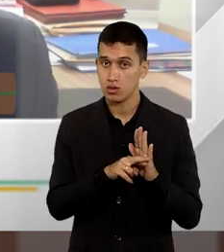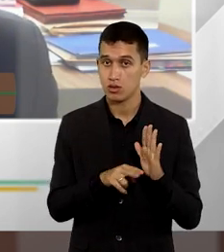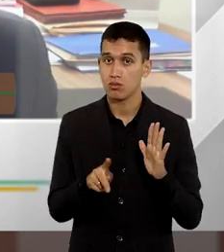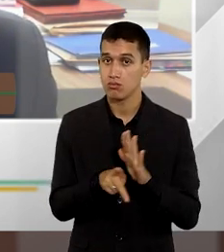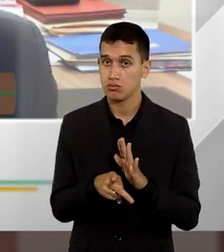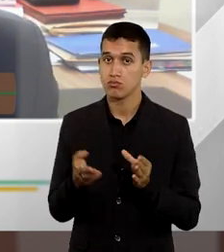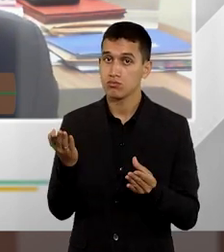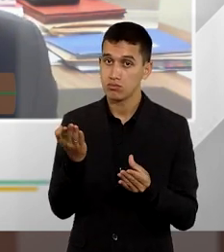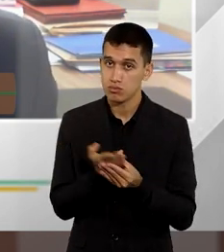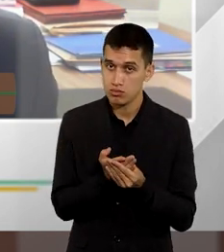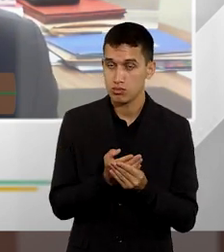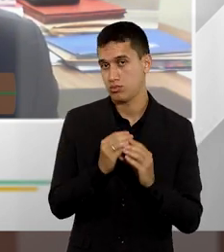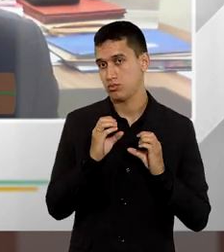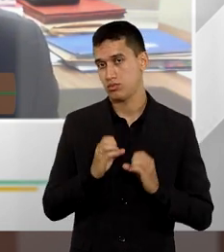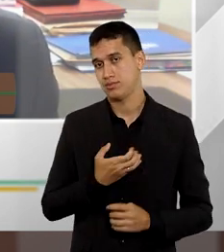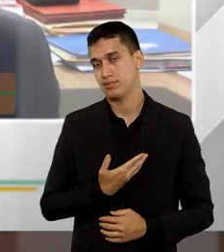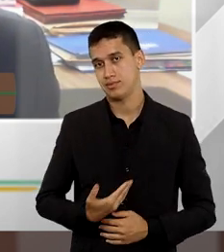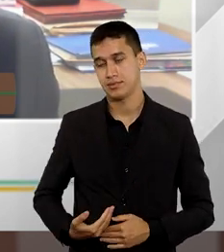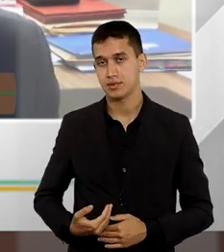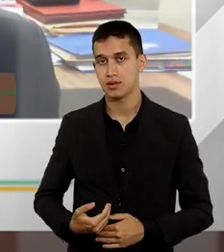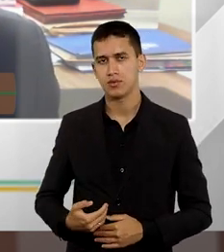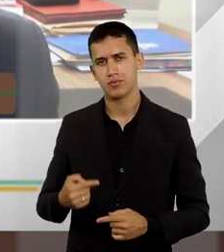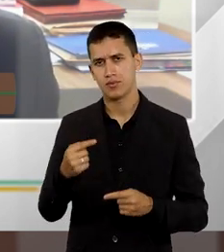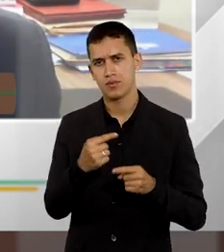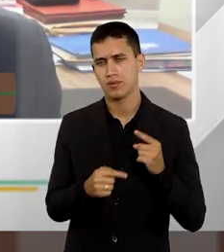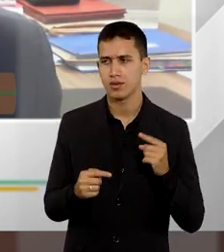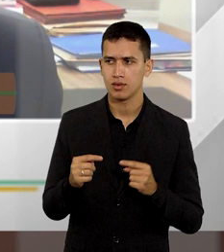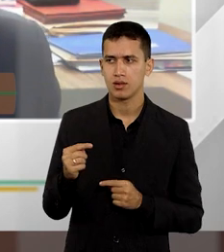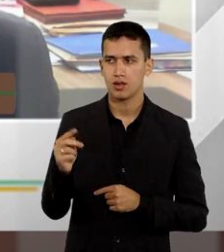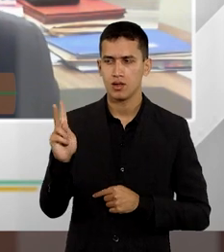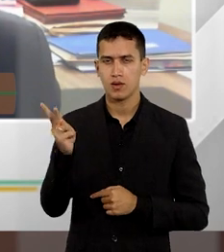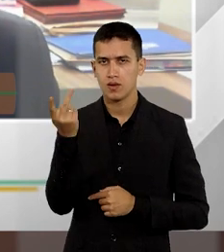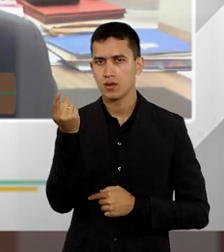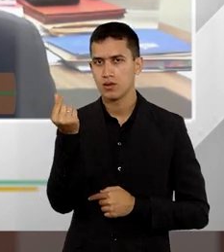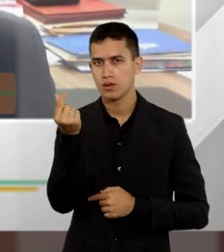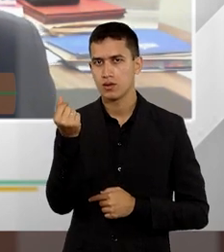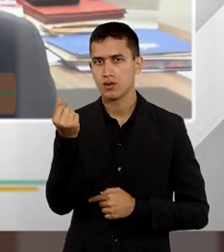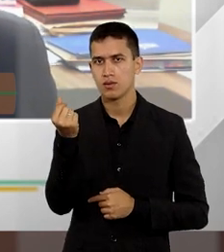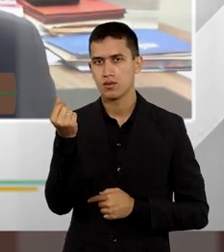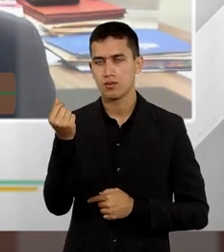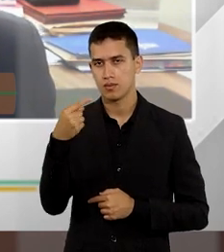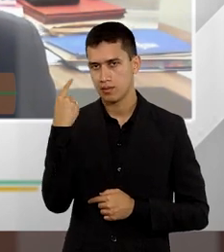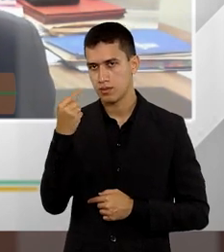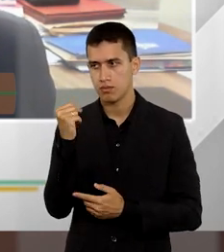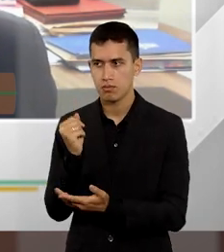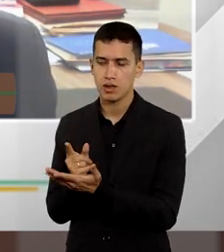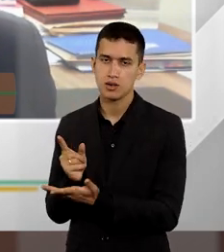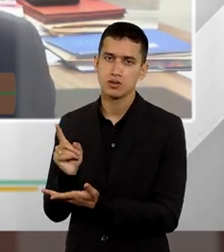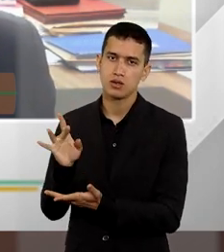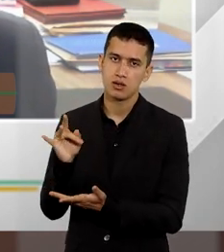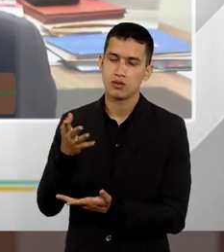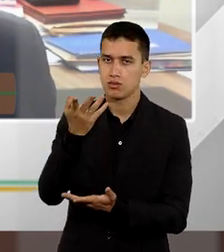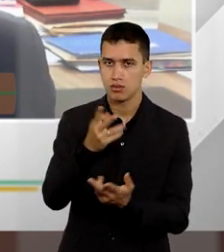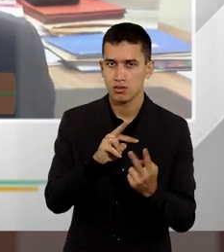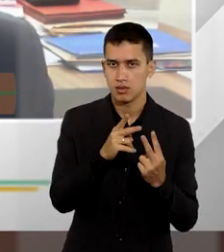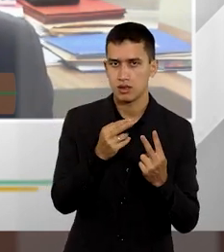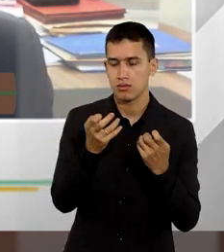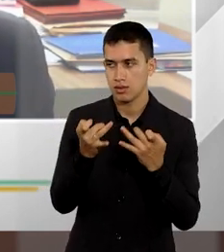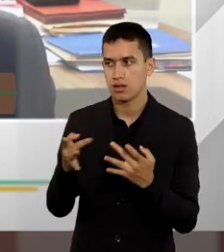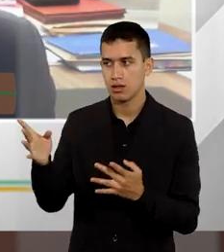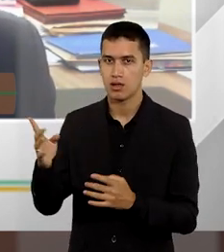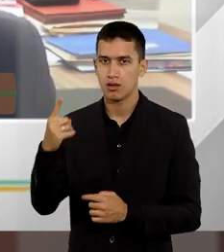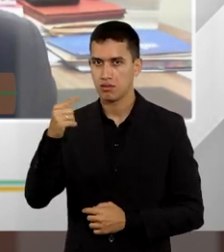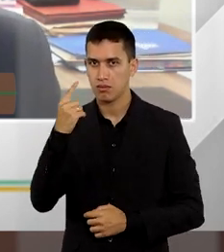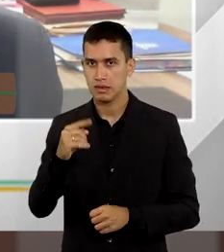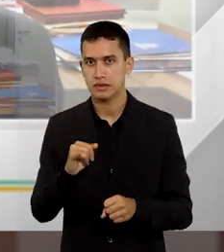ação civil pública, de que não cabem honorários, a não ser, nesta hipótese aí, demonstrada a má fé.